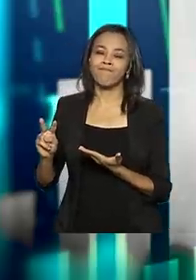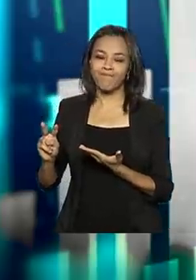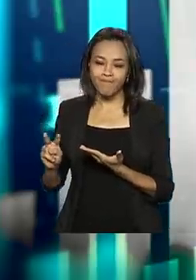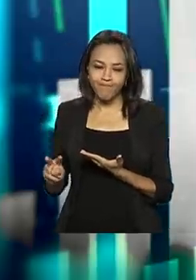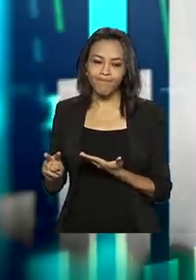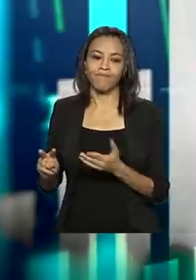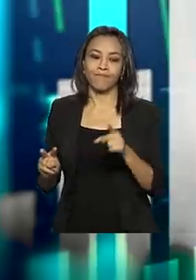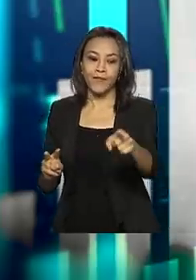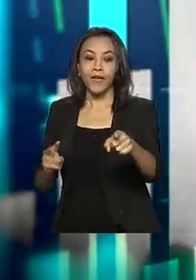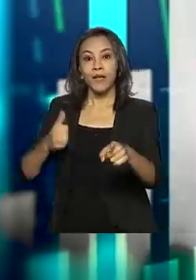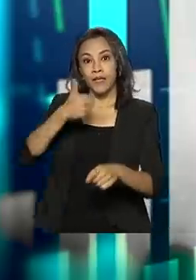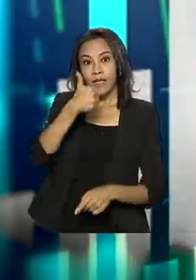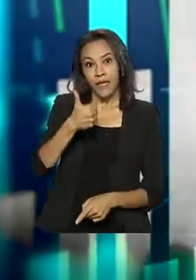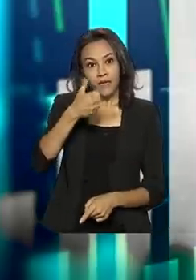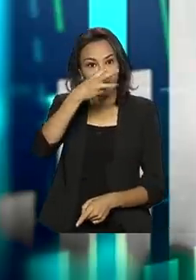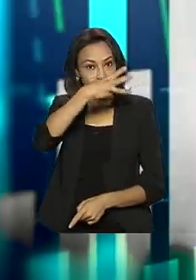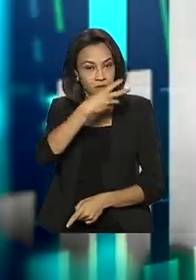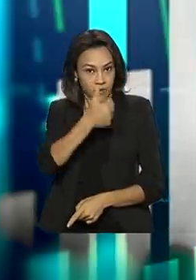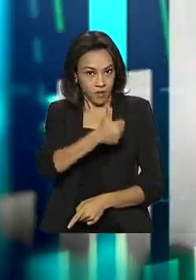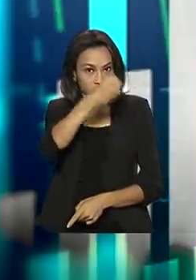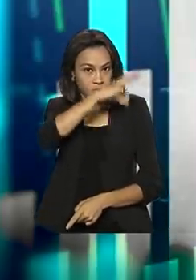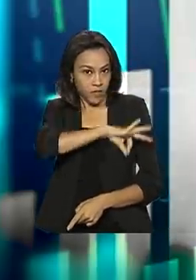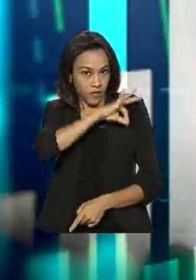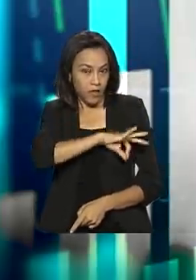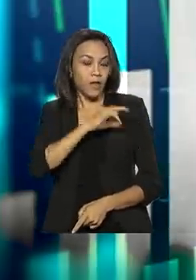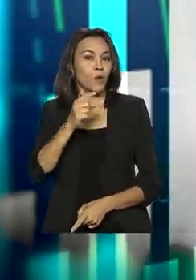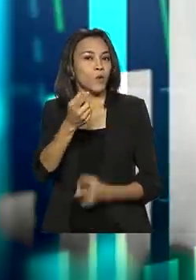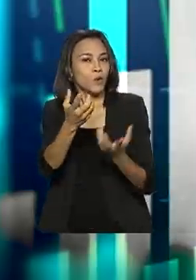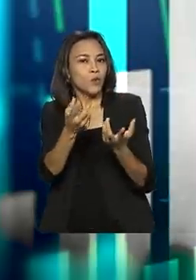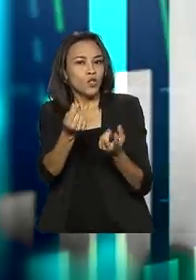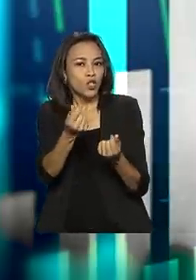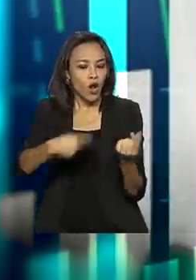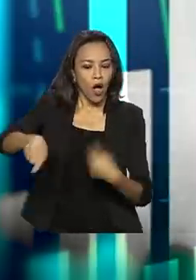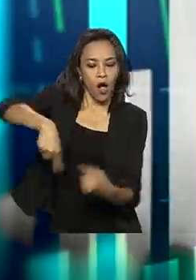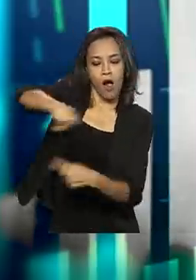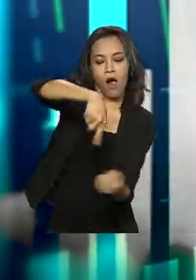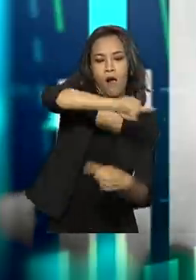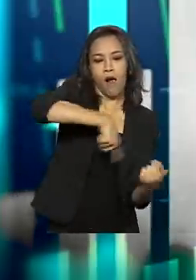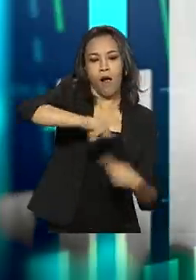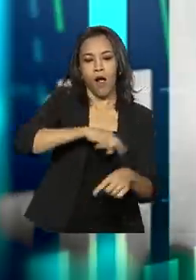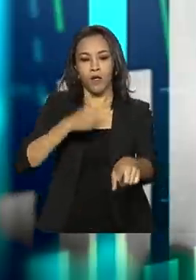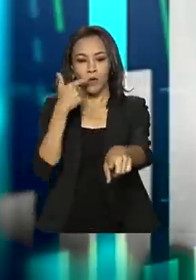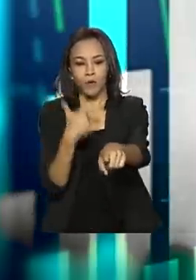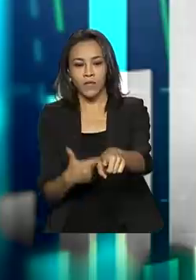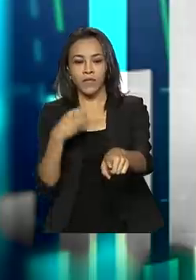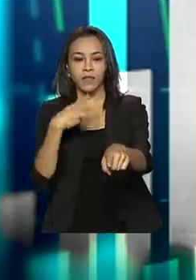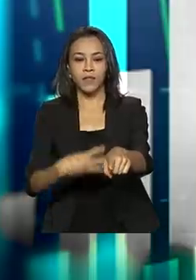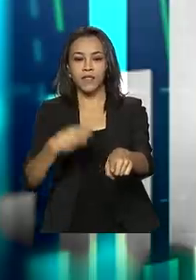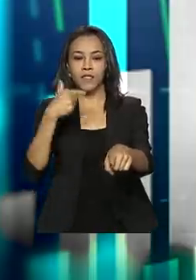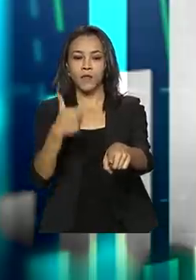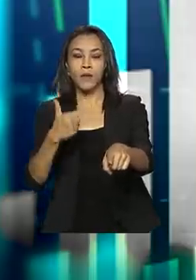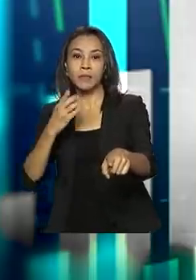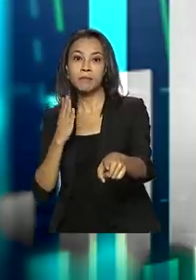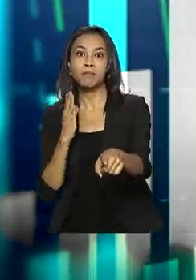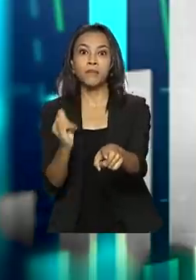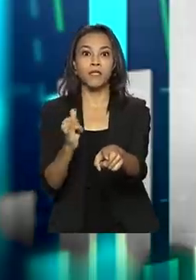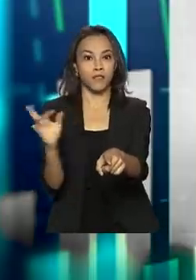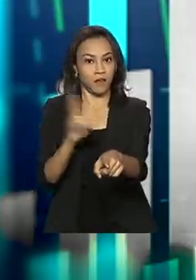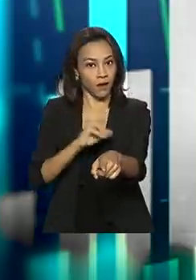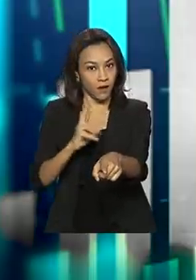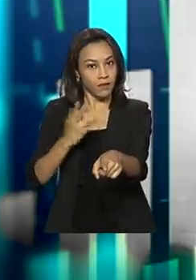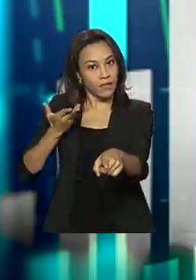o 13º vai trazer para a economia um valor estimado em algo em torno de R$ 232,6 bilhões. Que